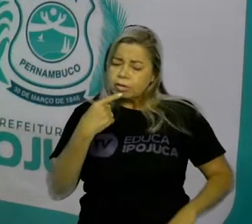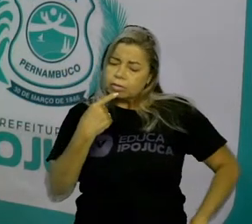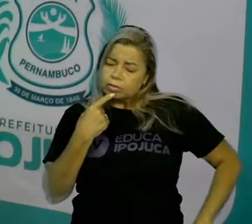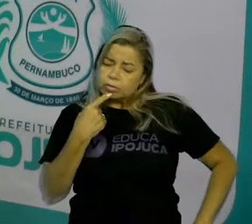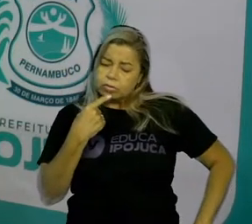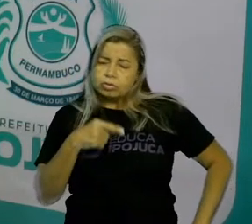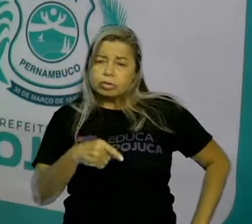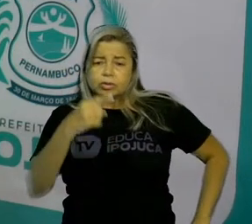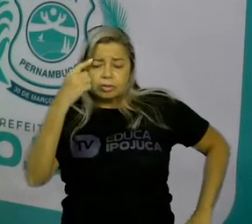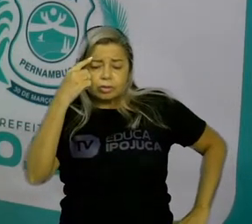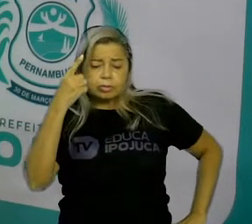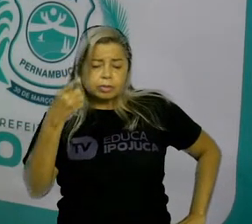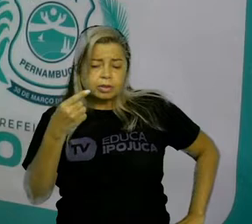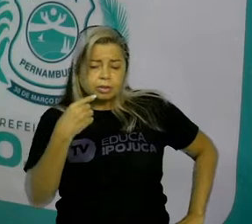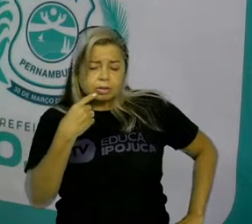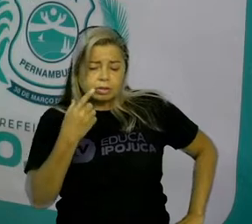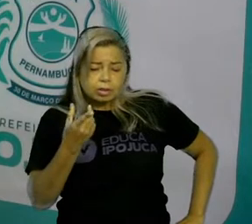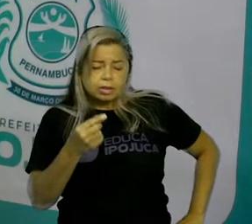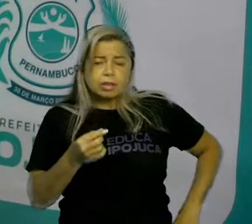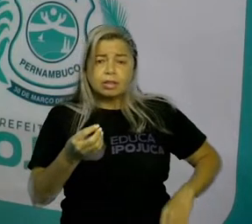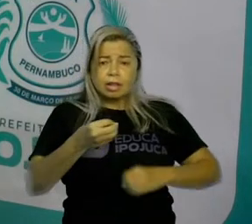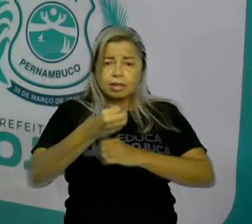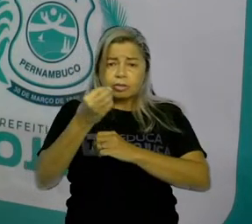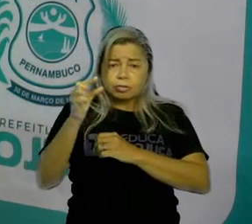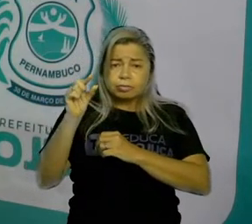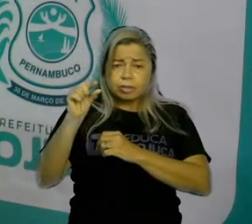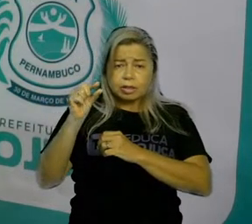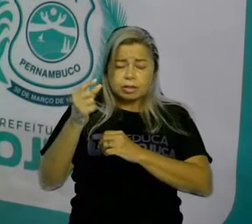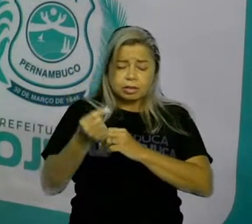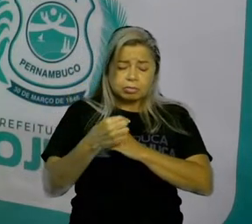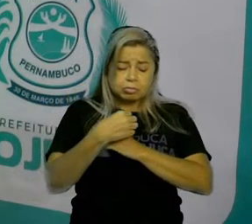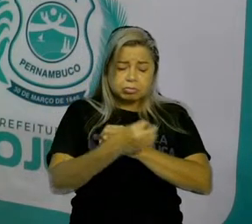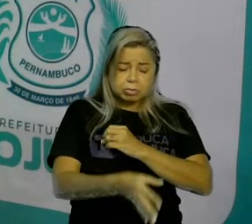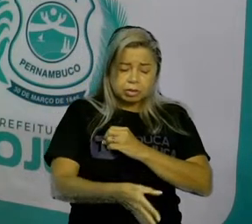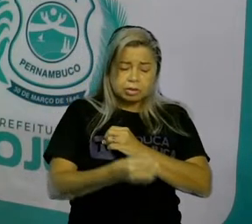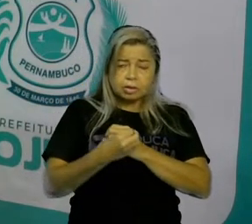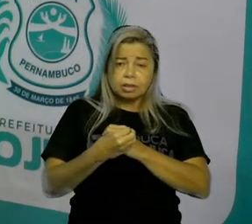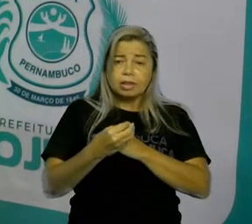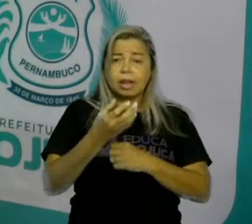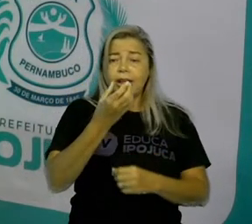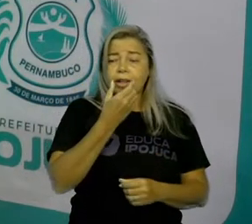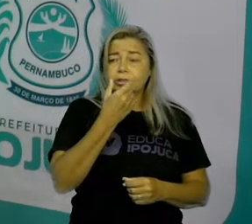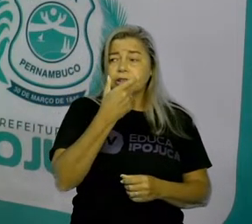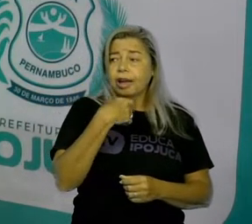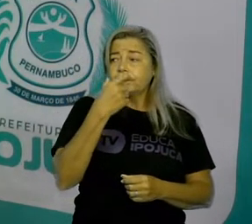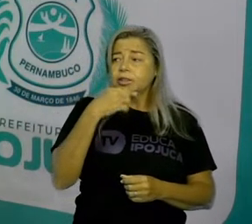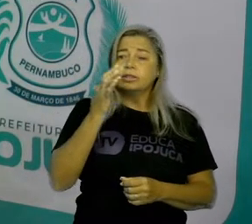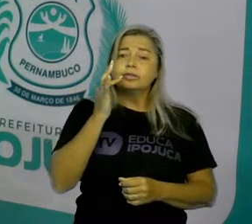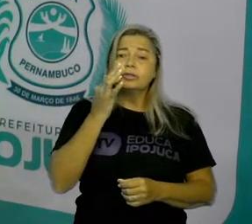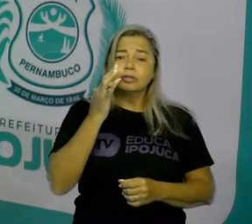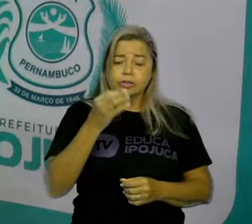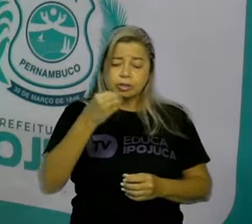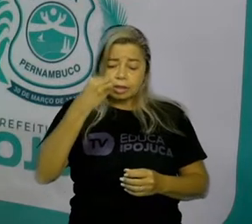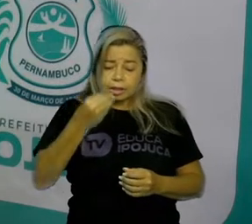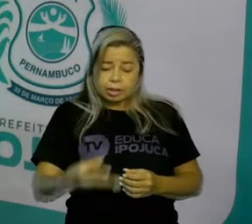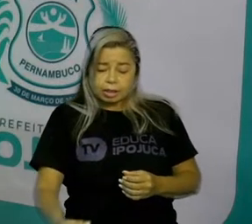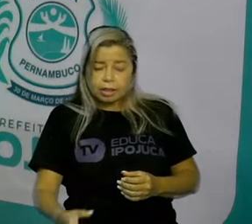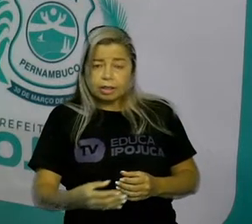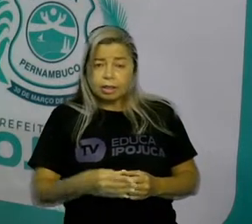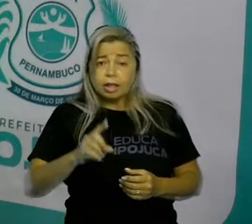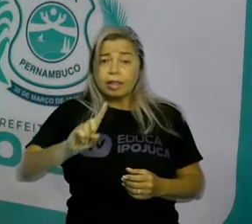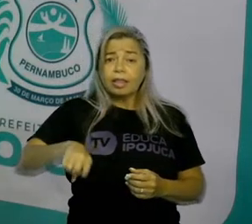e começaram a entender que aquelas sementes, as frutas que caíam ali, elas